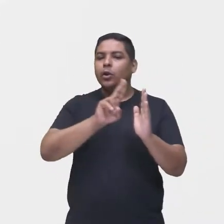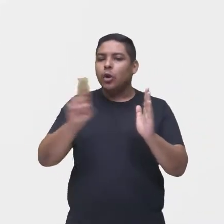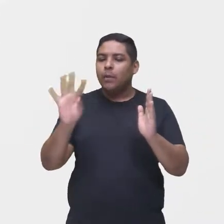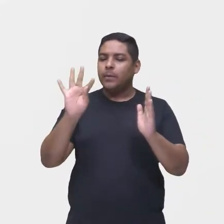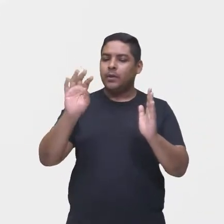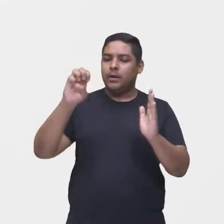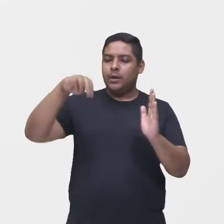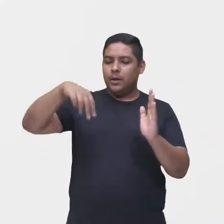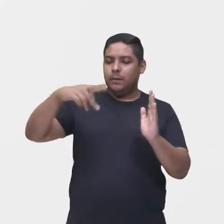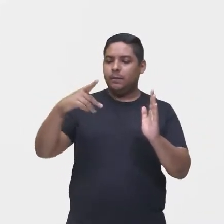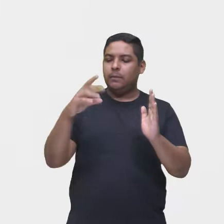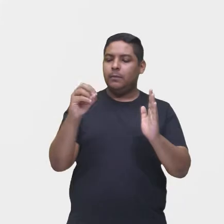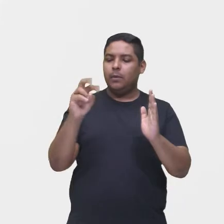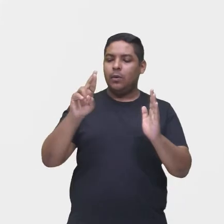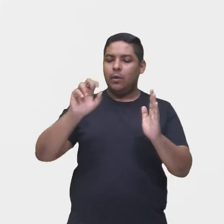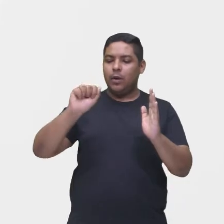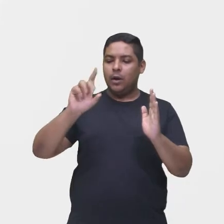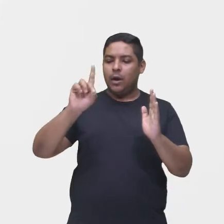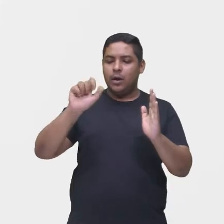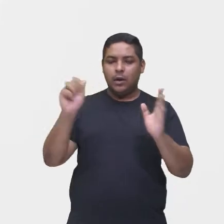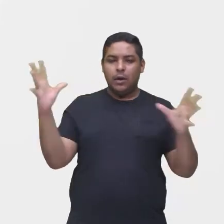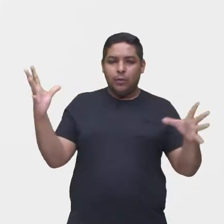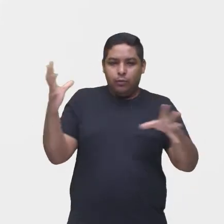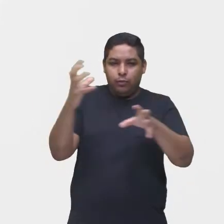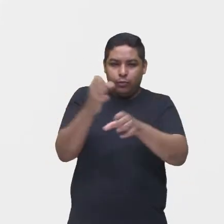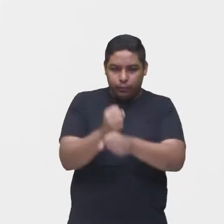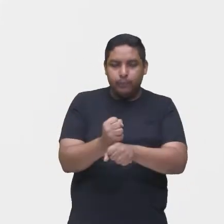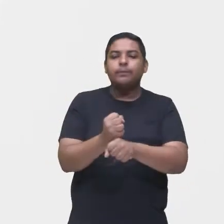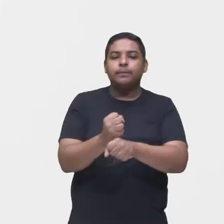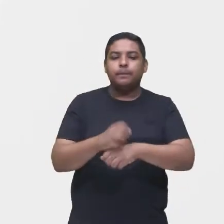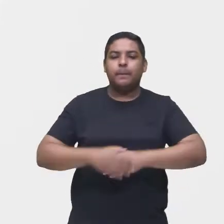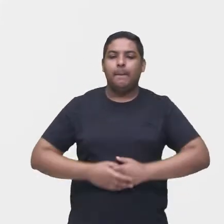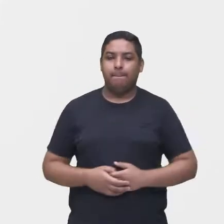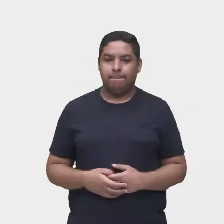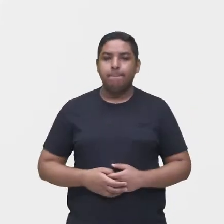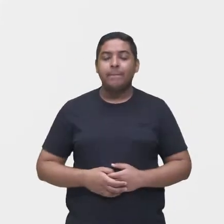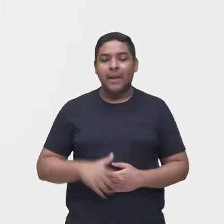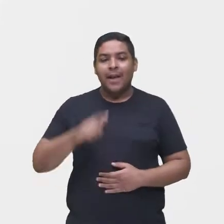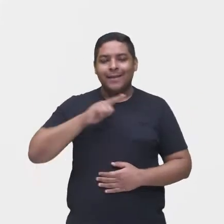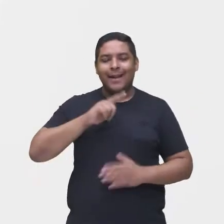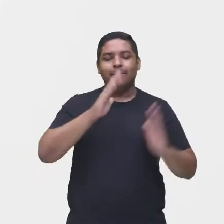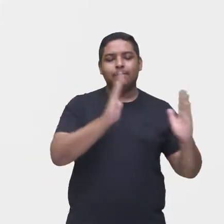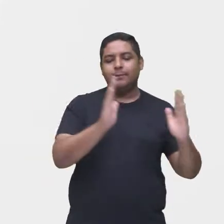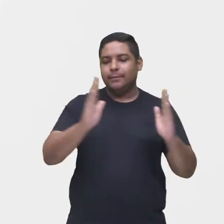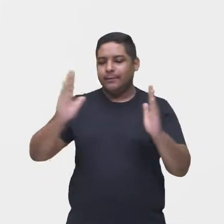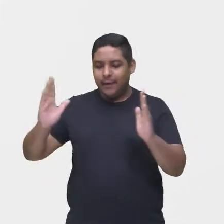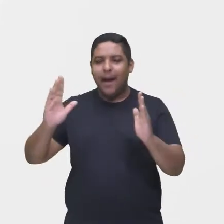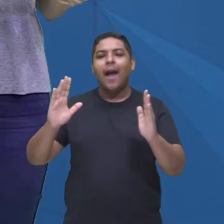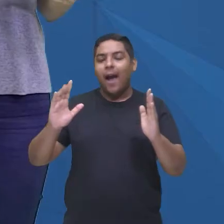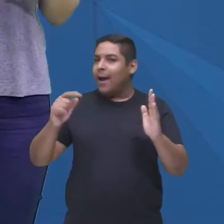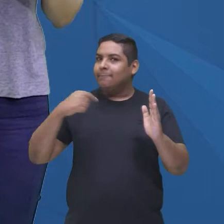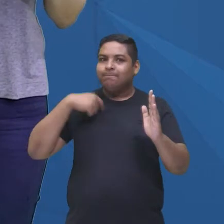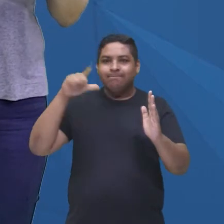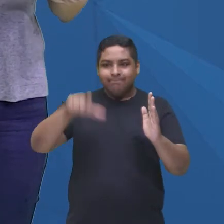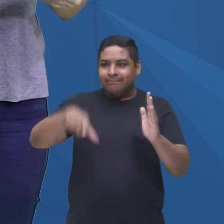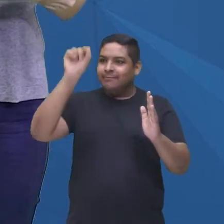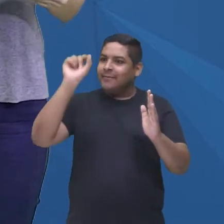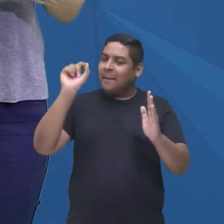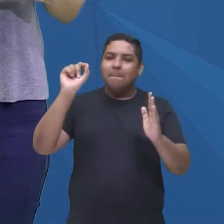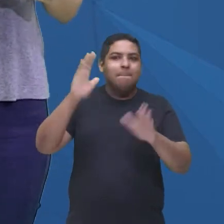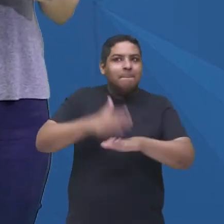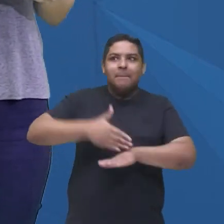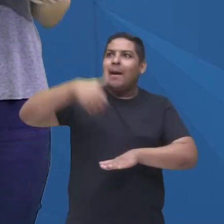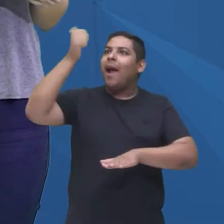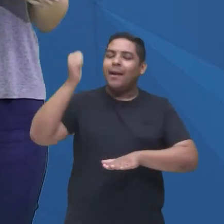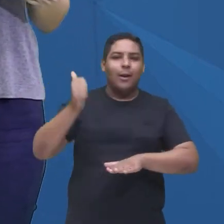Existem nas séries aquelas temporadas onde você se identifica mais, né? Aquela melhor temporada pra mim de The Walking Dead